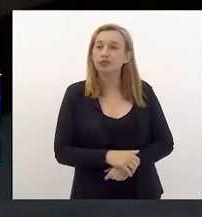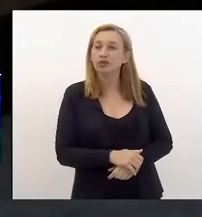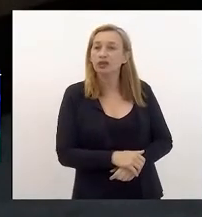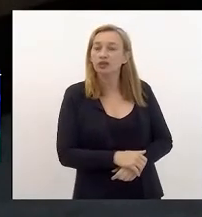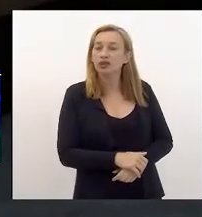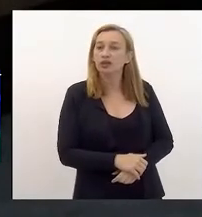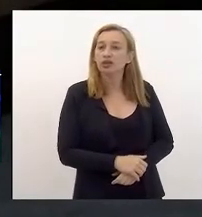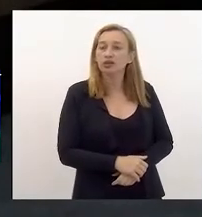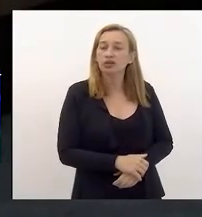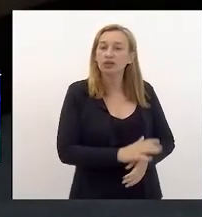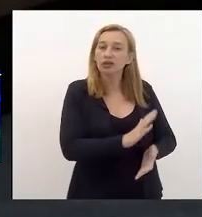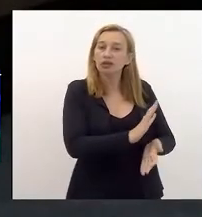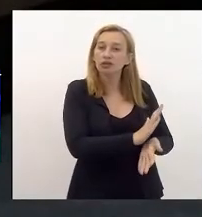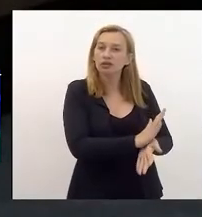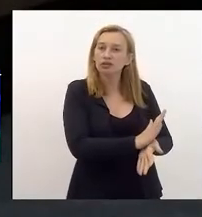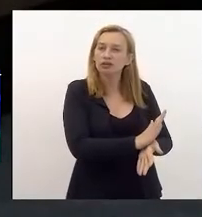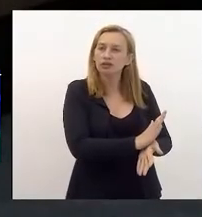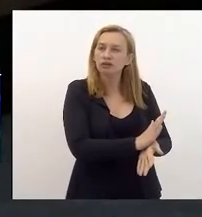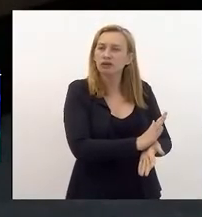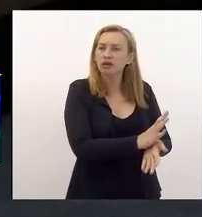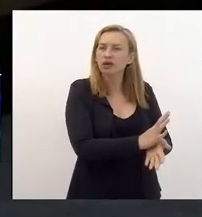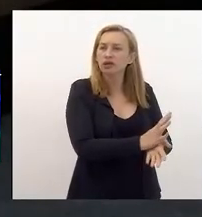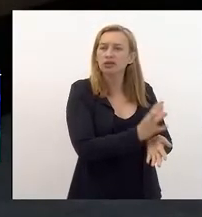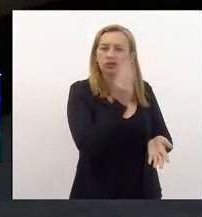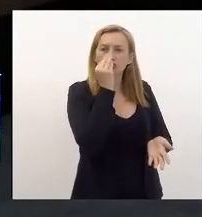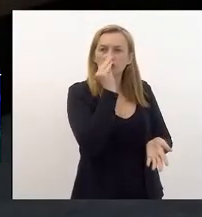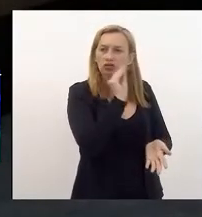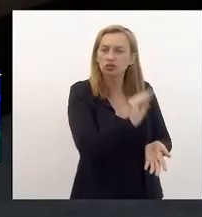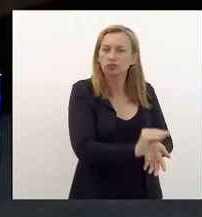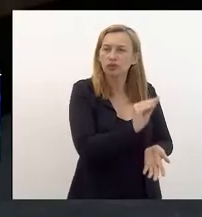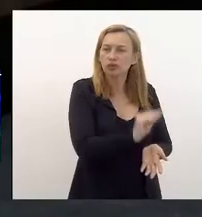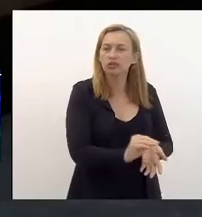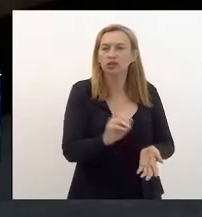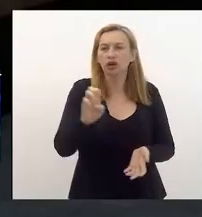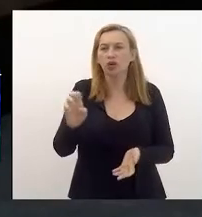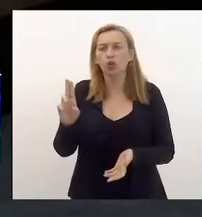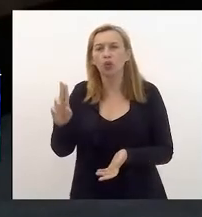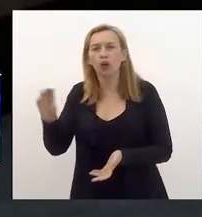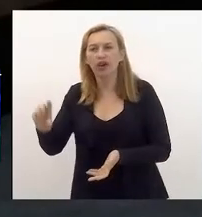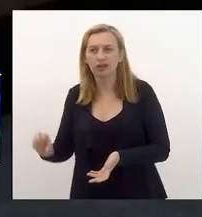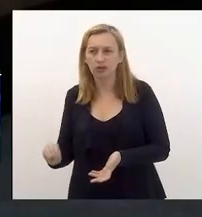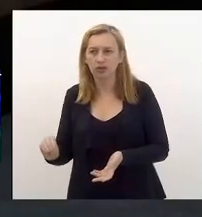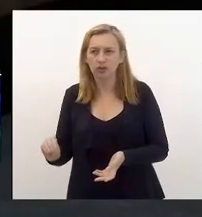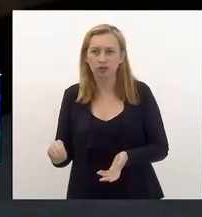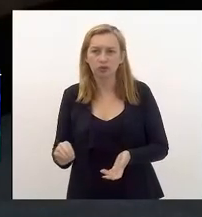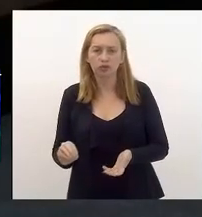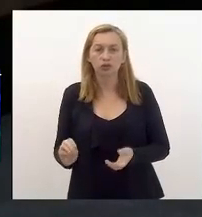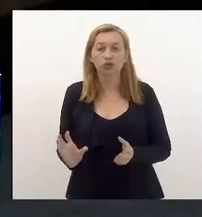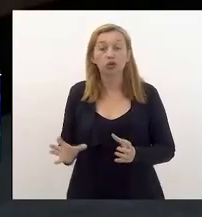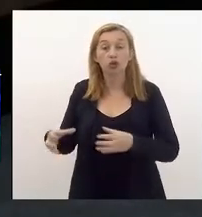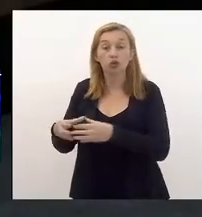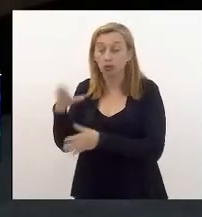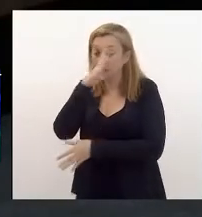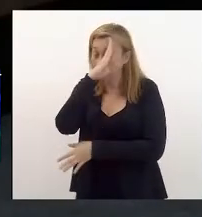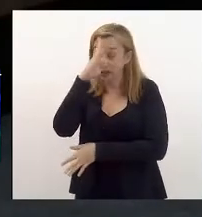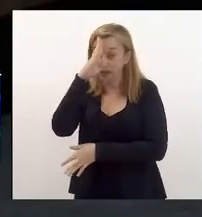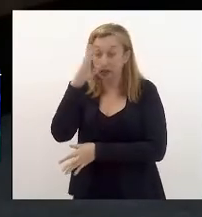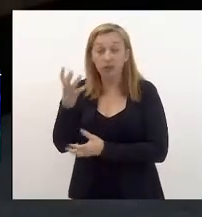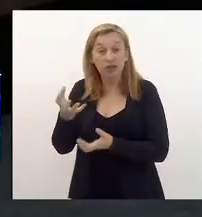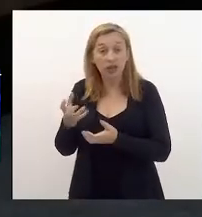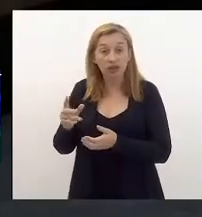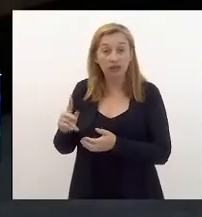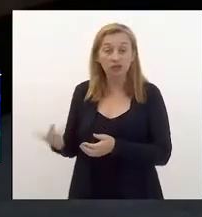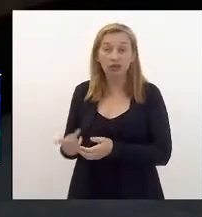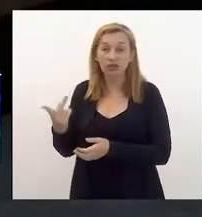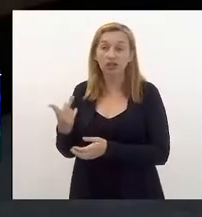UESO por inanição e a comunidade acadêmica desesperada, querendo preservar suas carreiras, mas também o ensino superior público